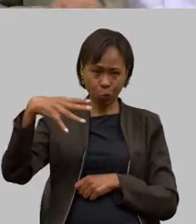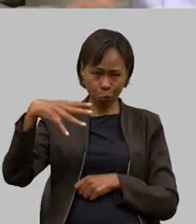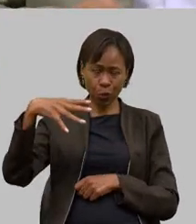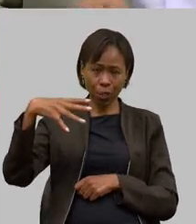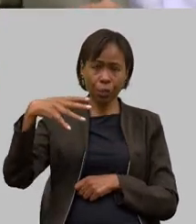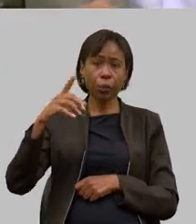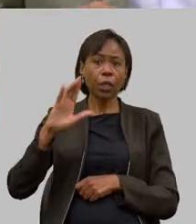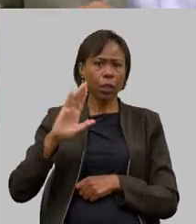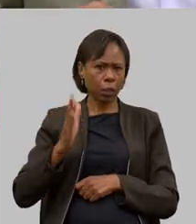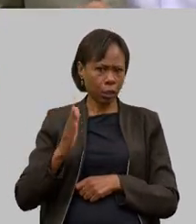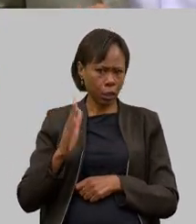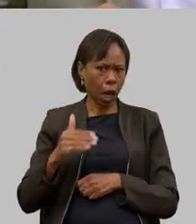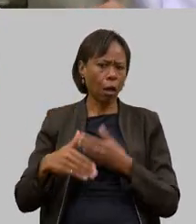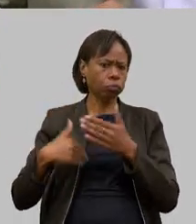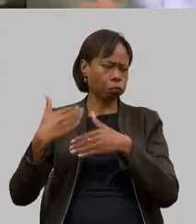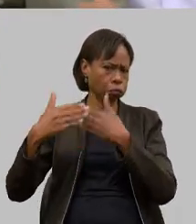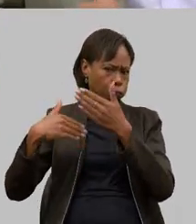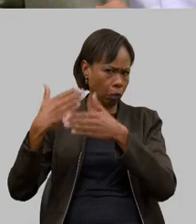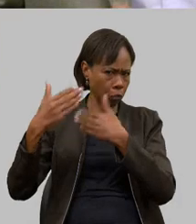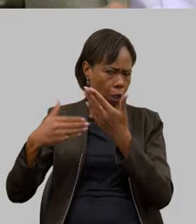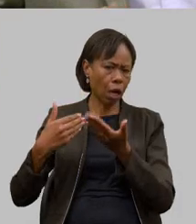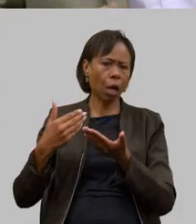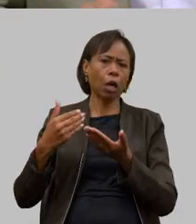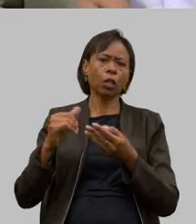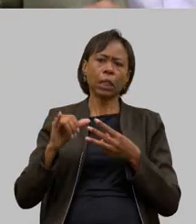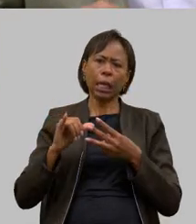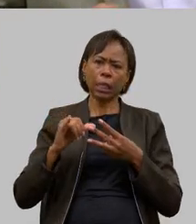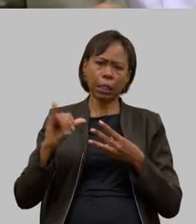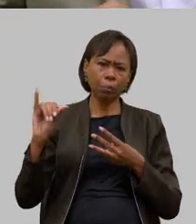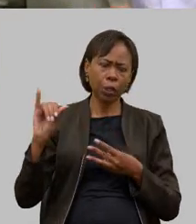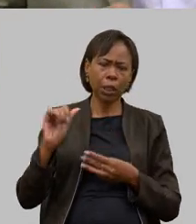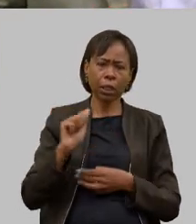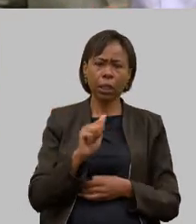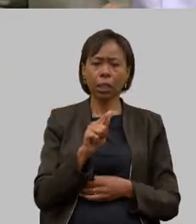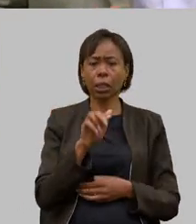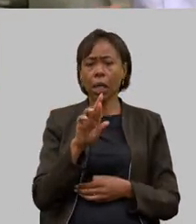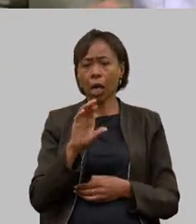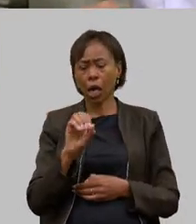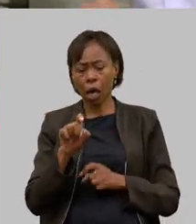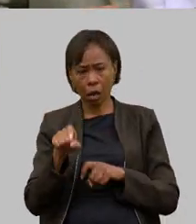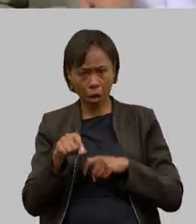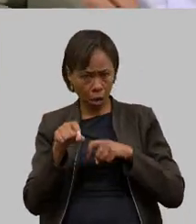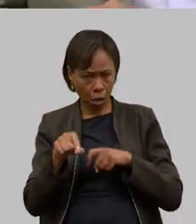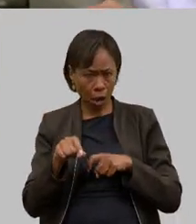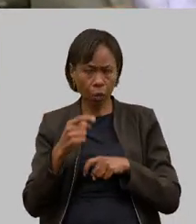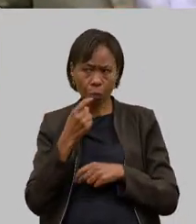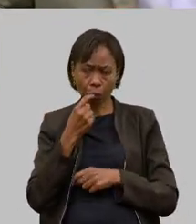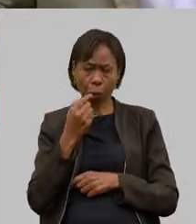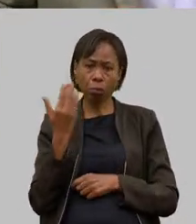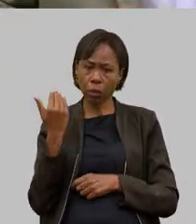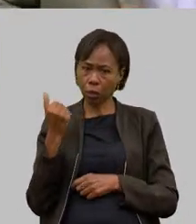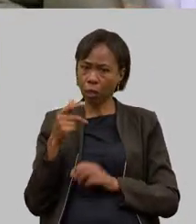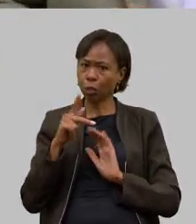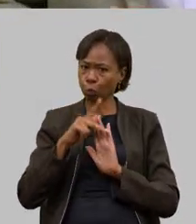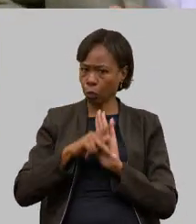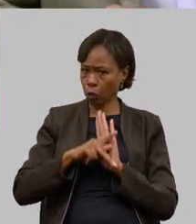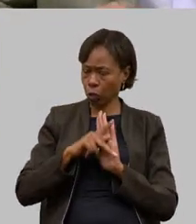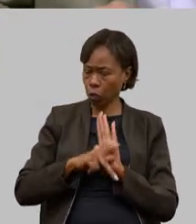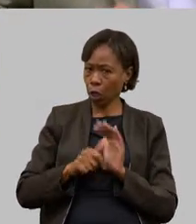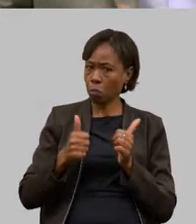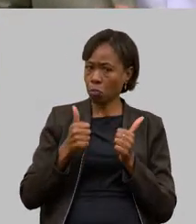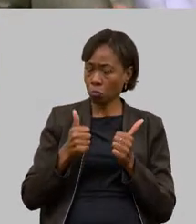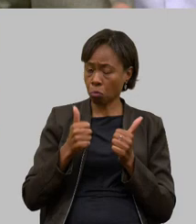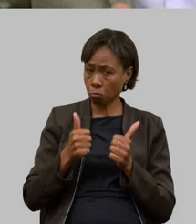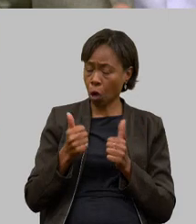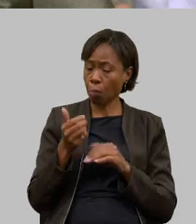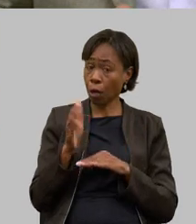evolução na questão do CEMIG agro que foi anunciado recentemente um canal para atender o